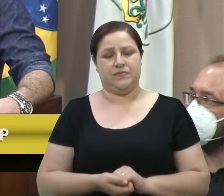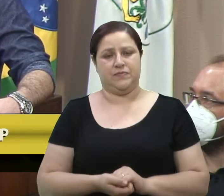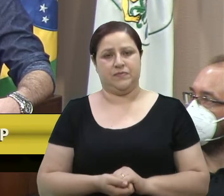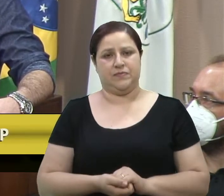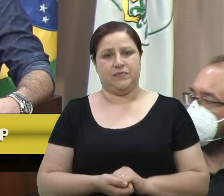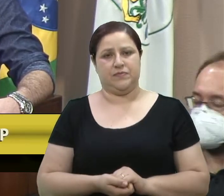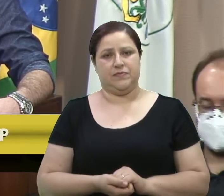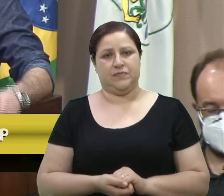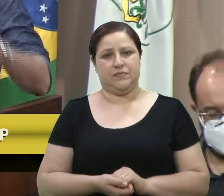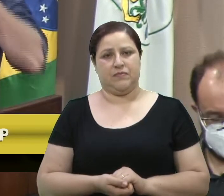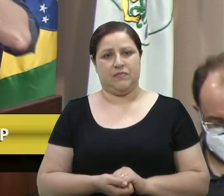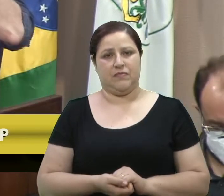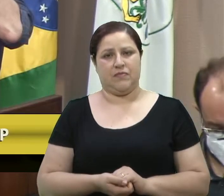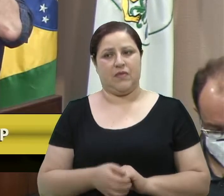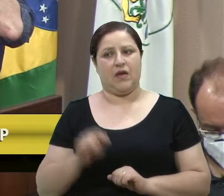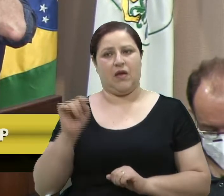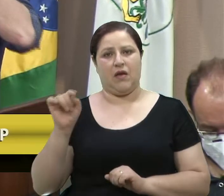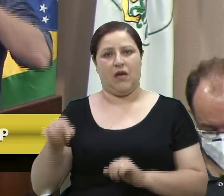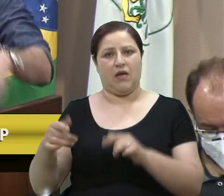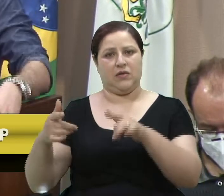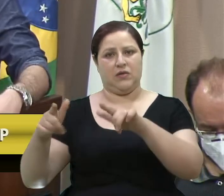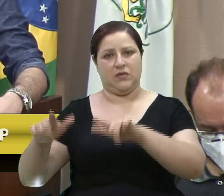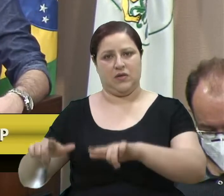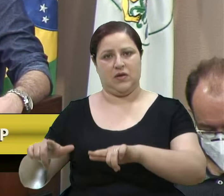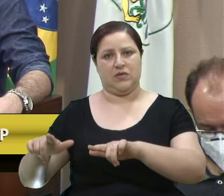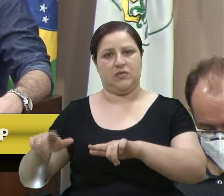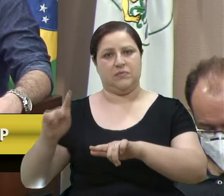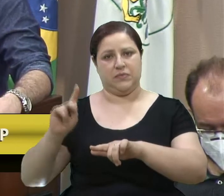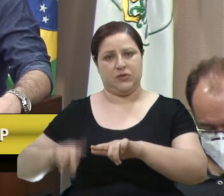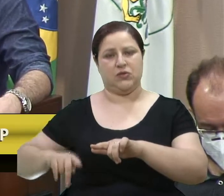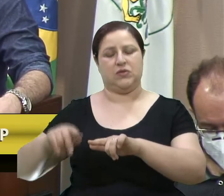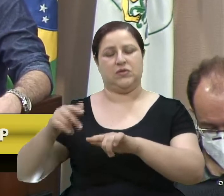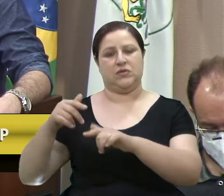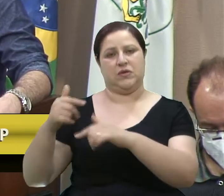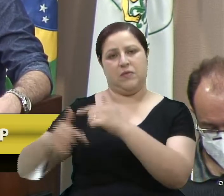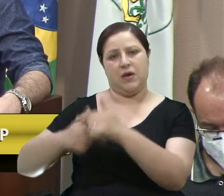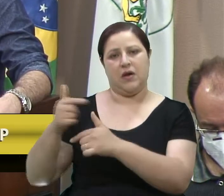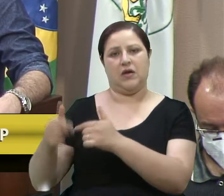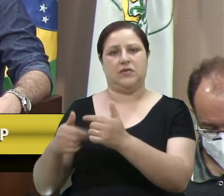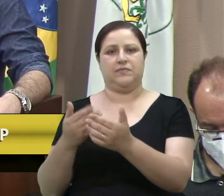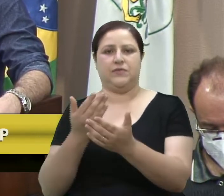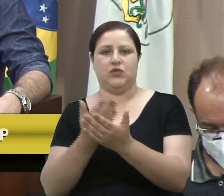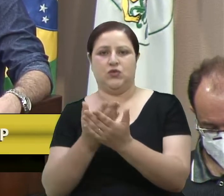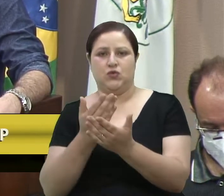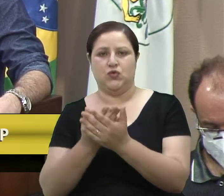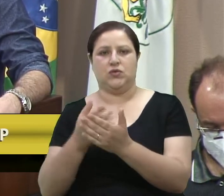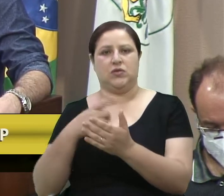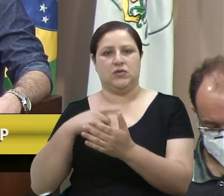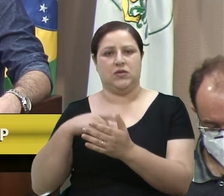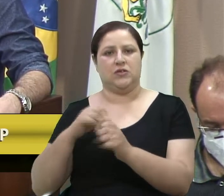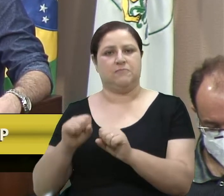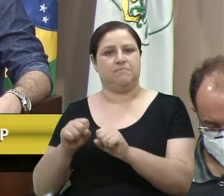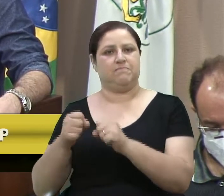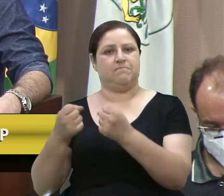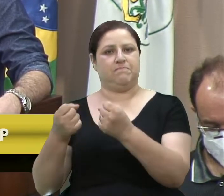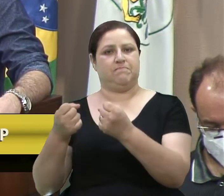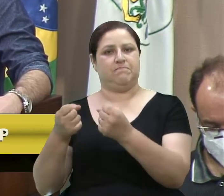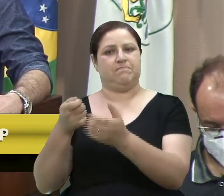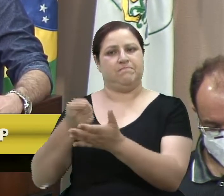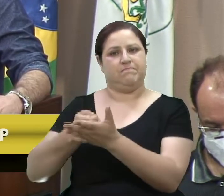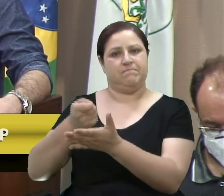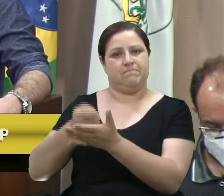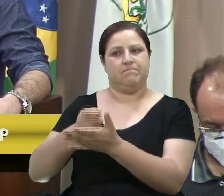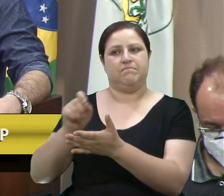que ali trabalham e estudam e se dedicam, não somente ao